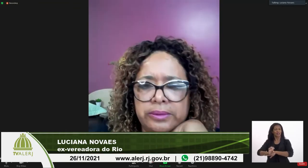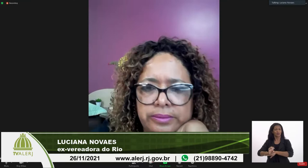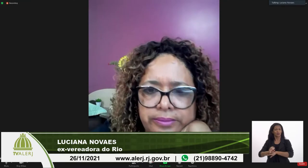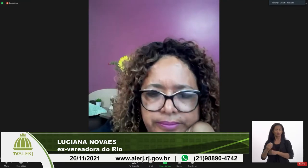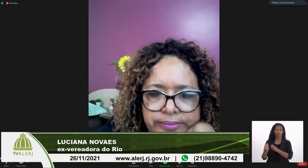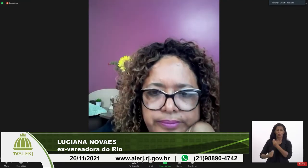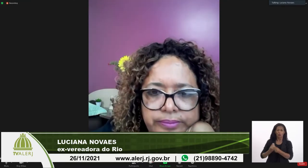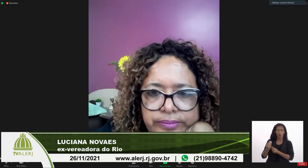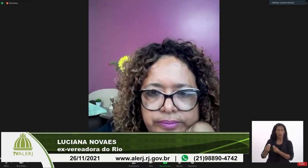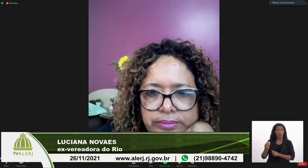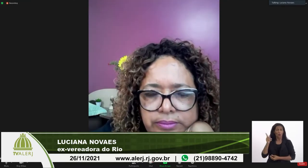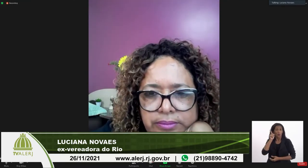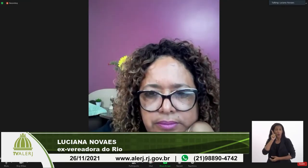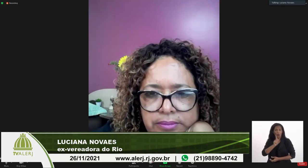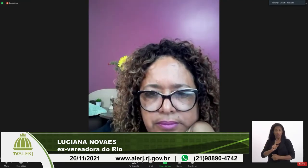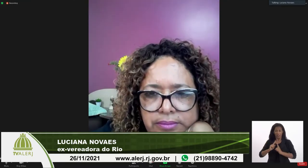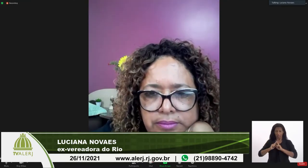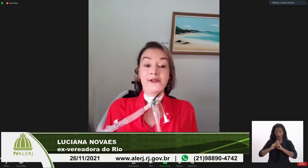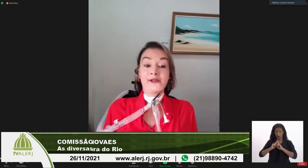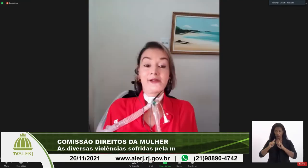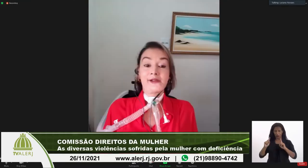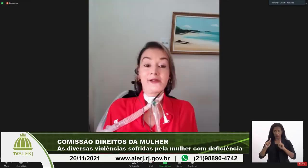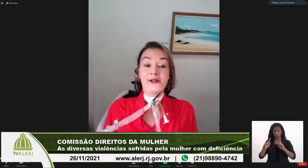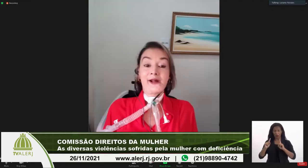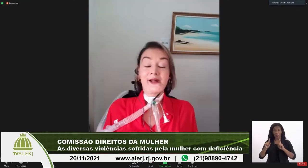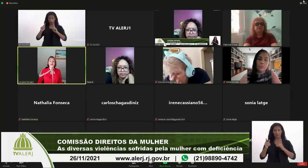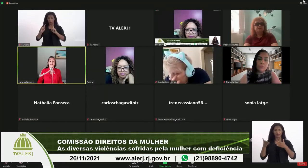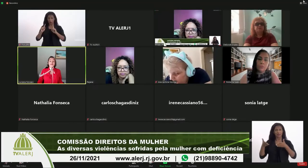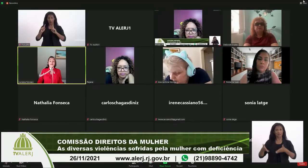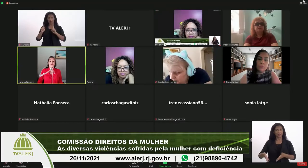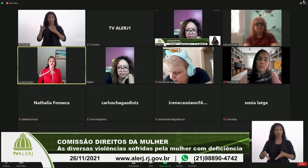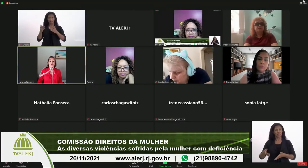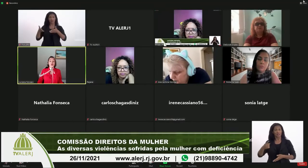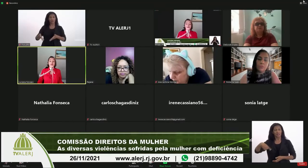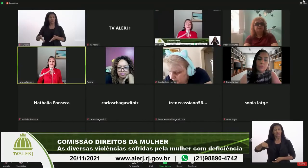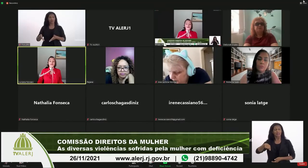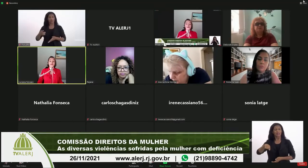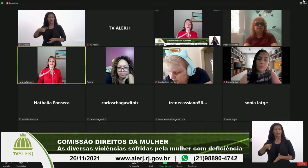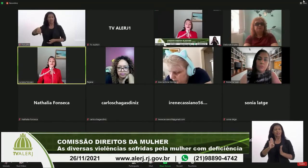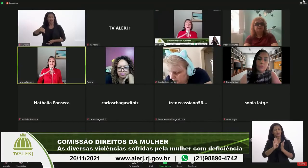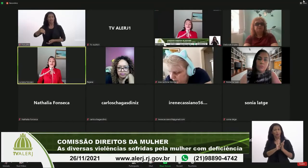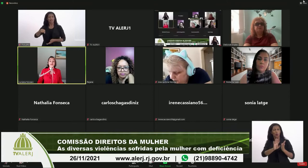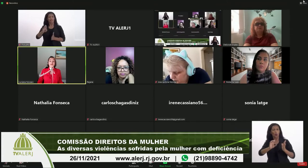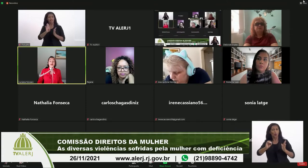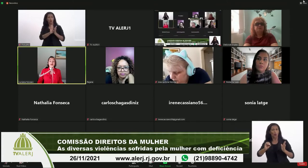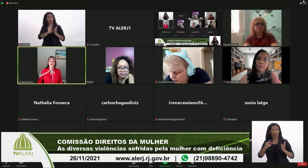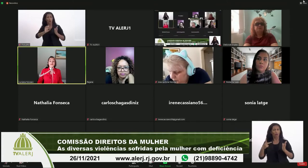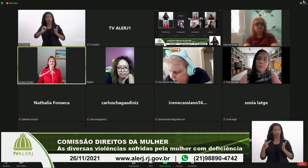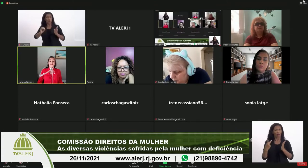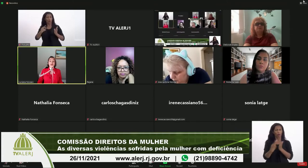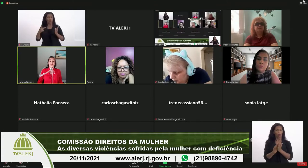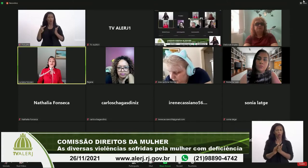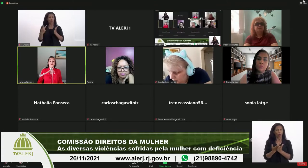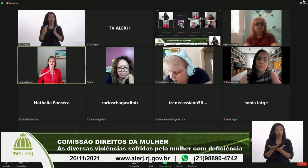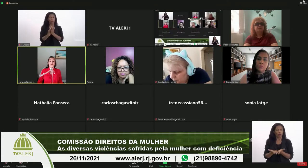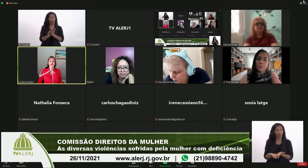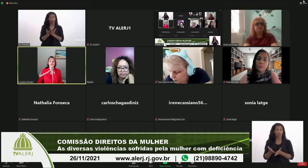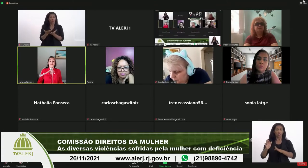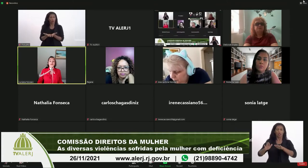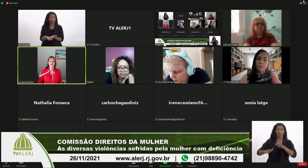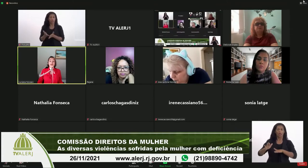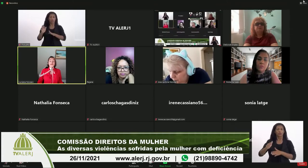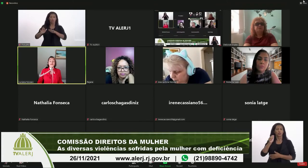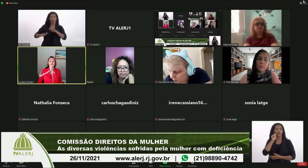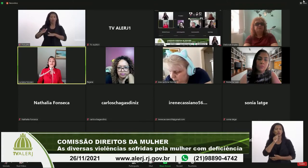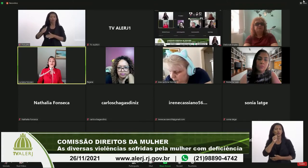denunciar e essa ocorrência é feita assim as mulheres